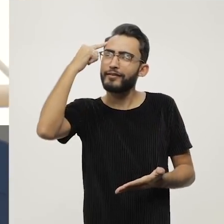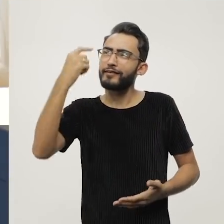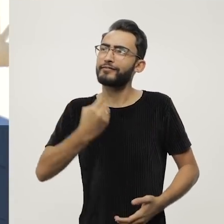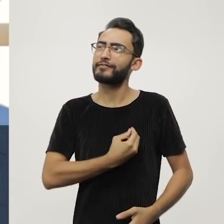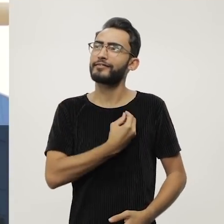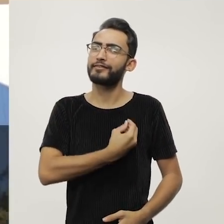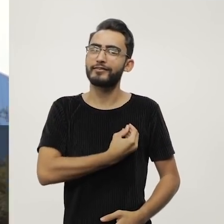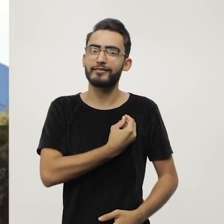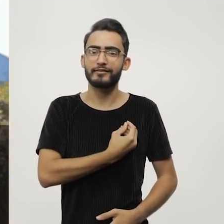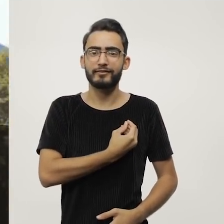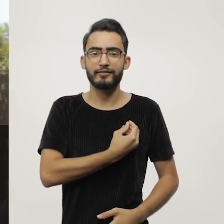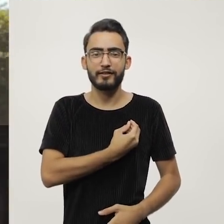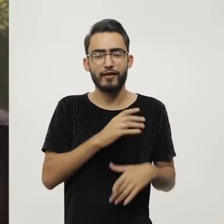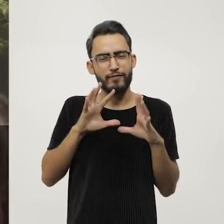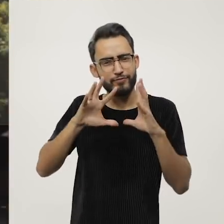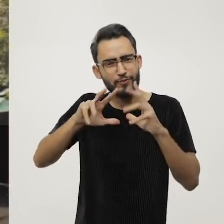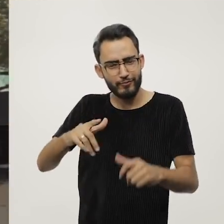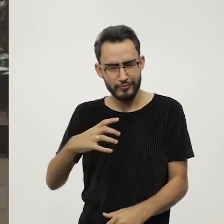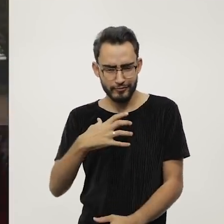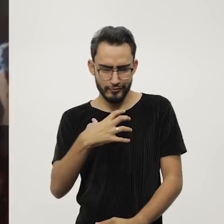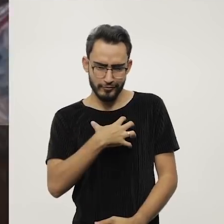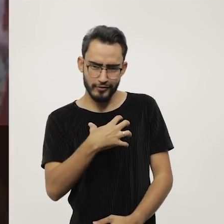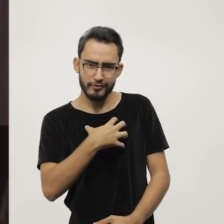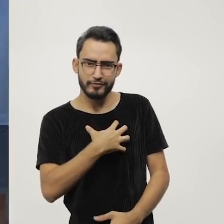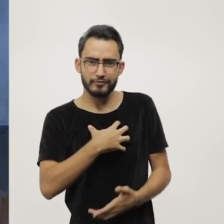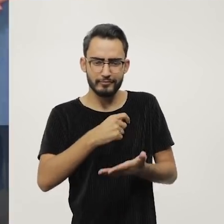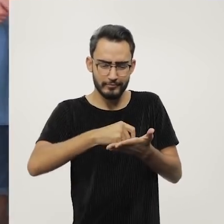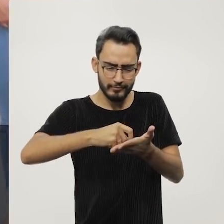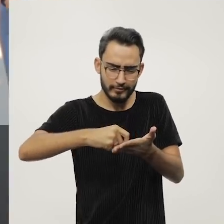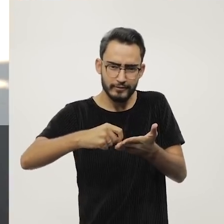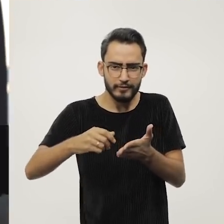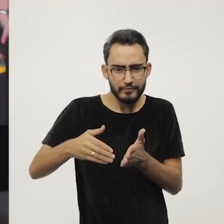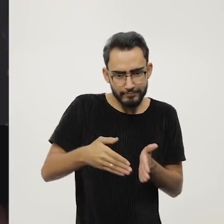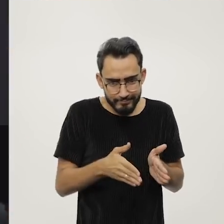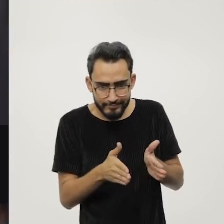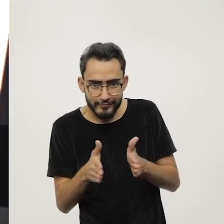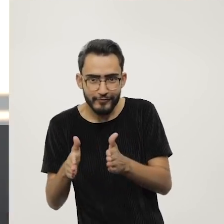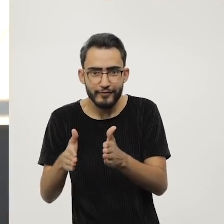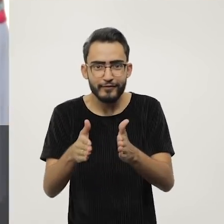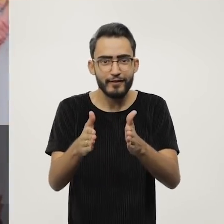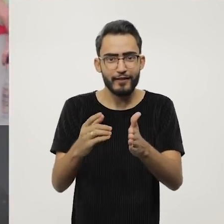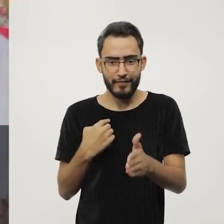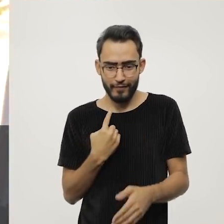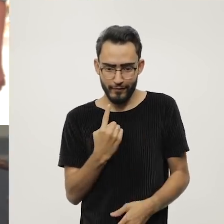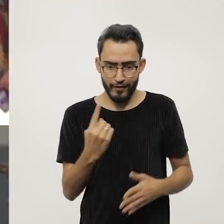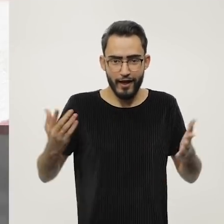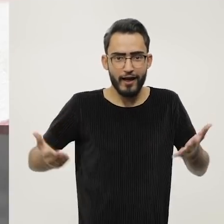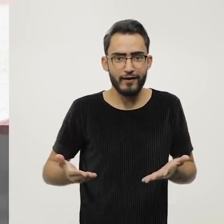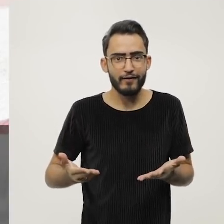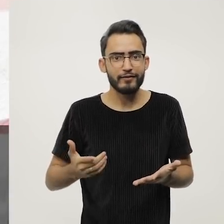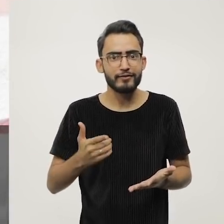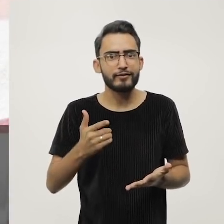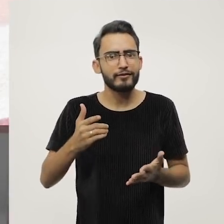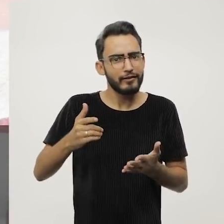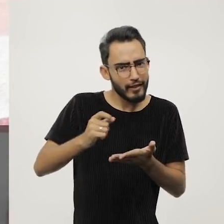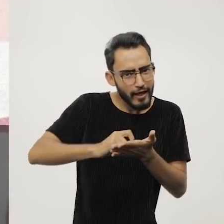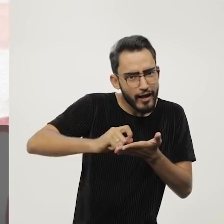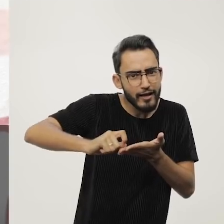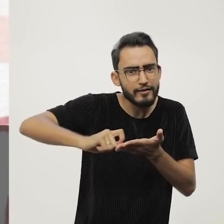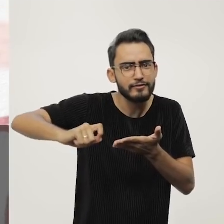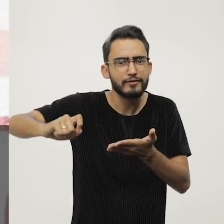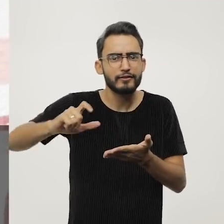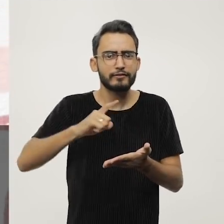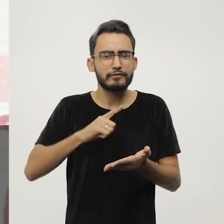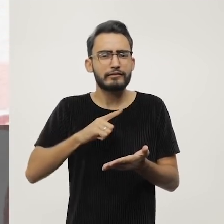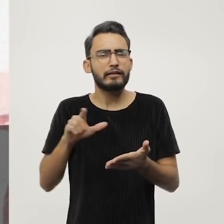vida. Todos esses fios, essas linhas que nos conduzem a ser quem nós somos, essas linhas que percorreram